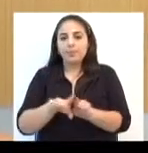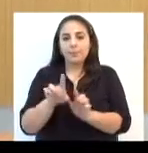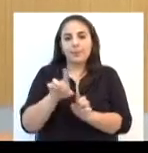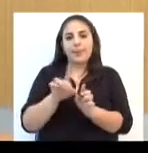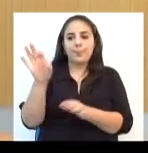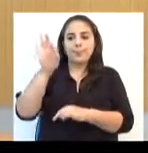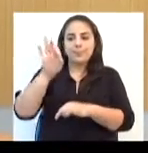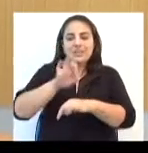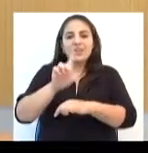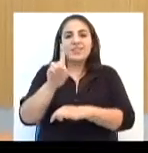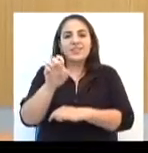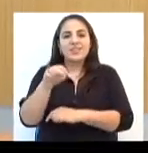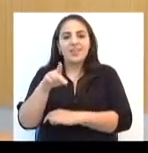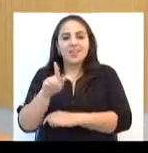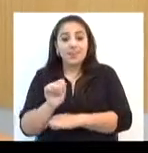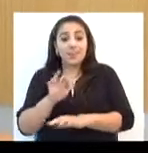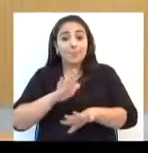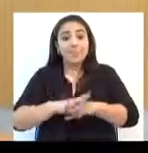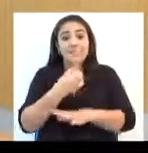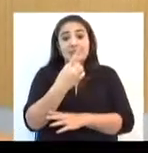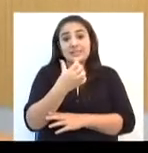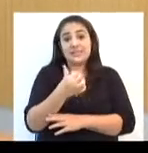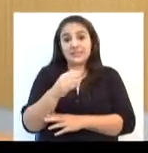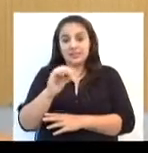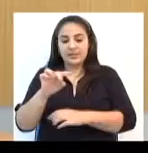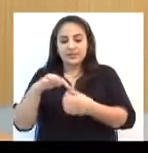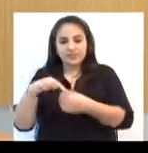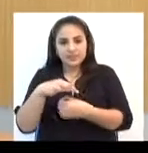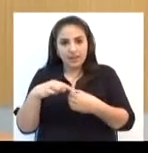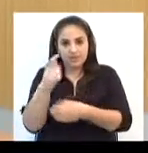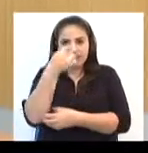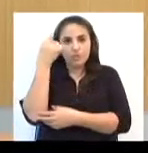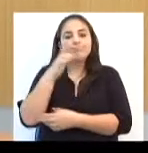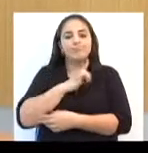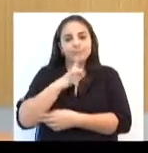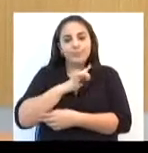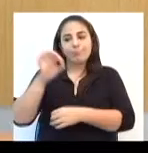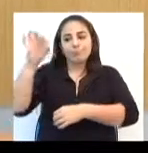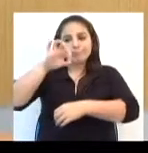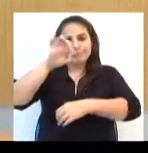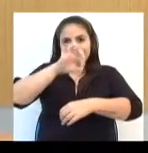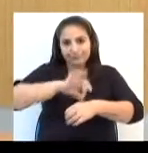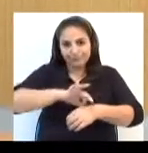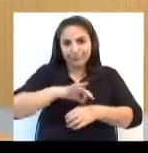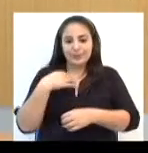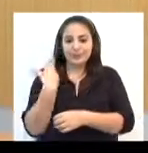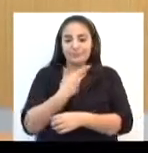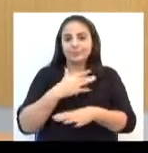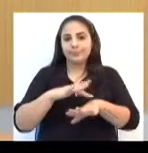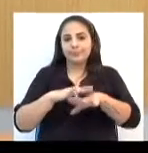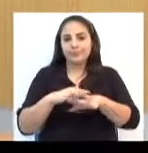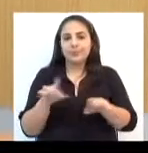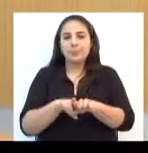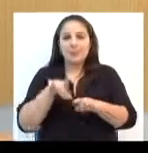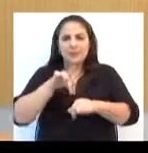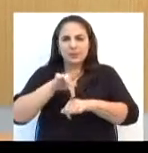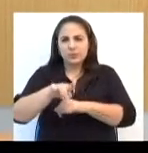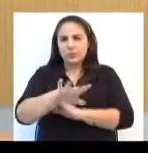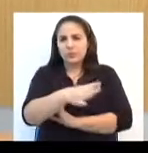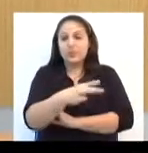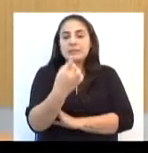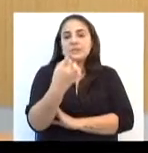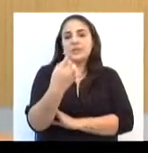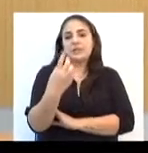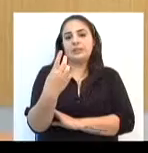160 cidades gaúchas têm um mosquito transmissor destas doenças. Em Passo Fundo, cerca de